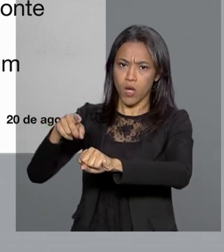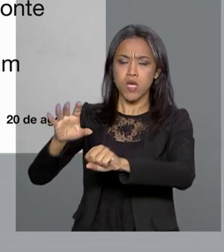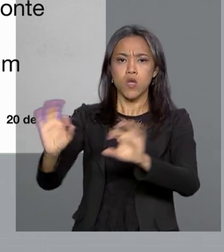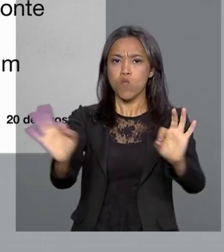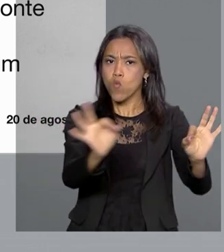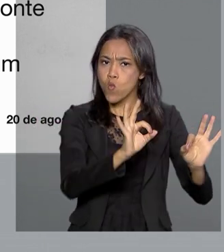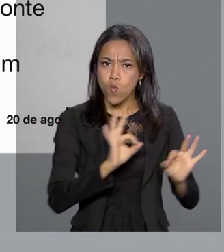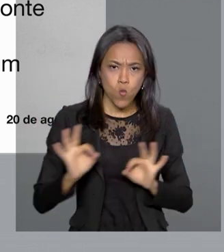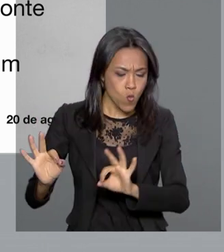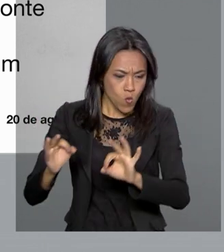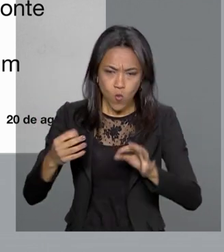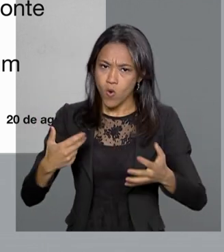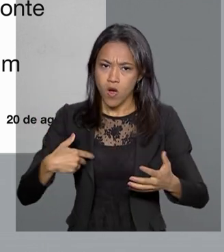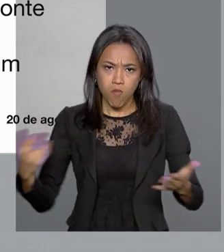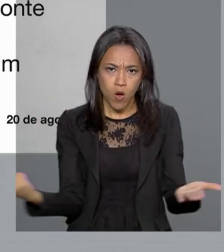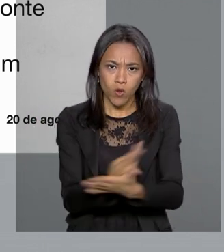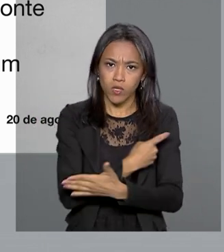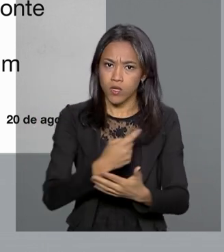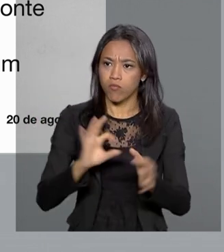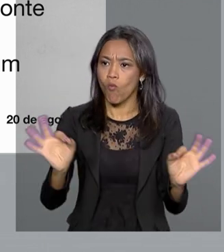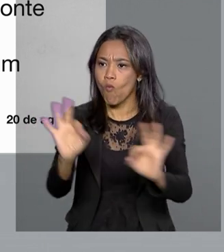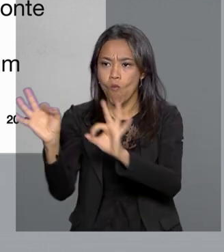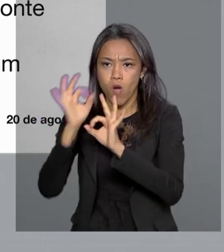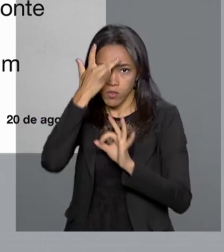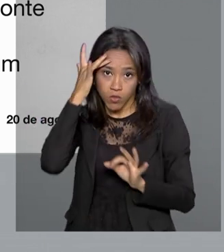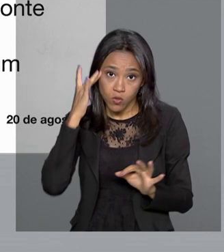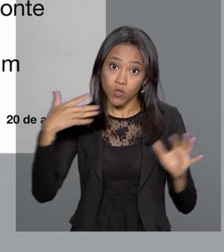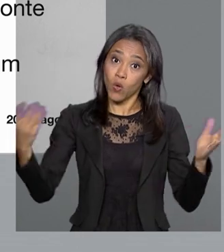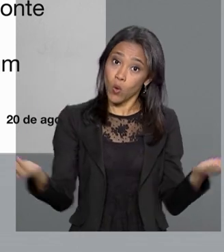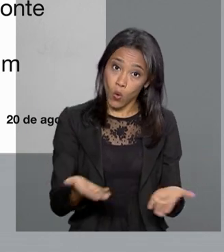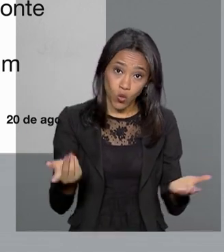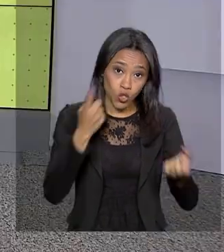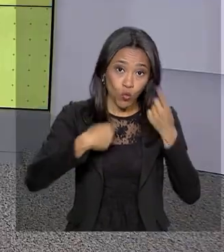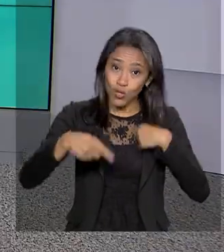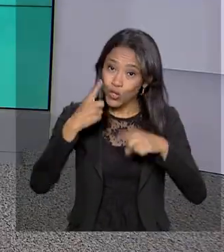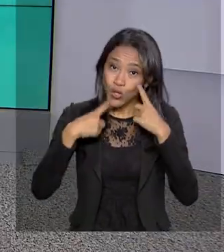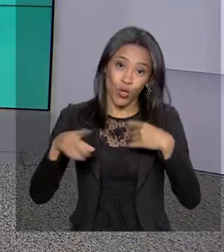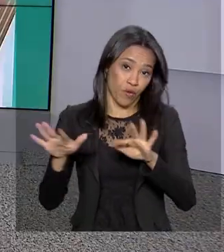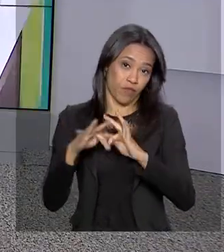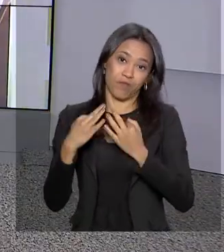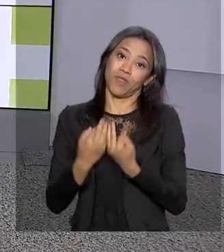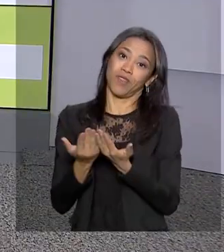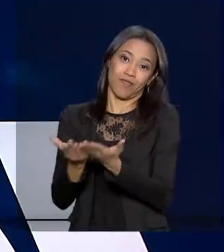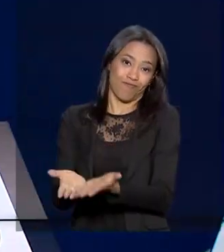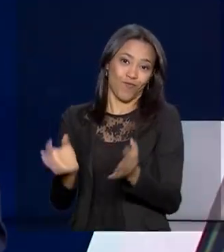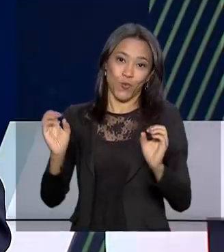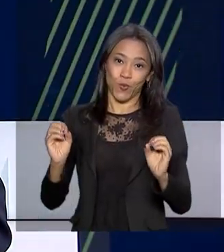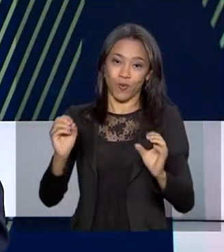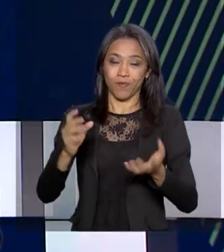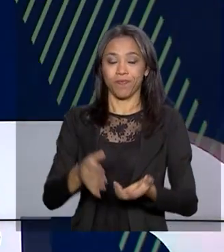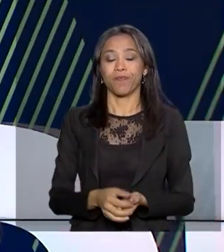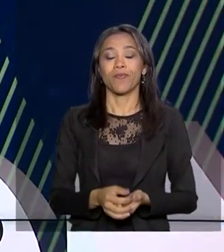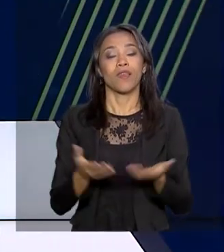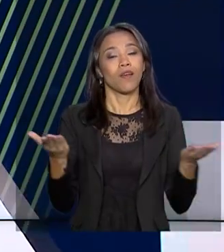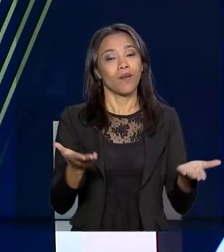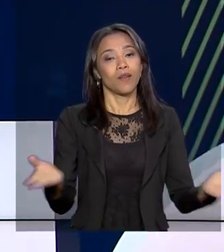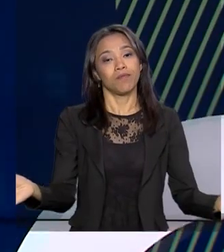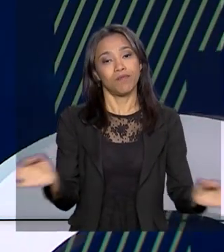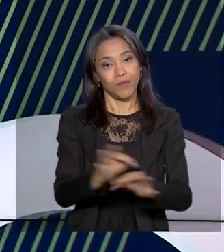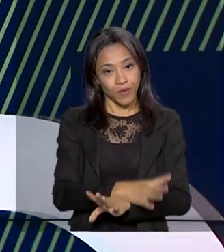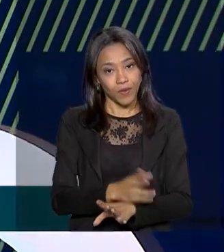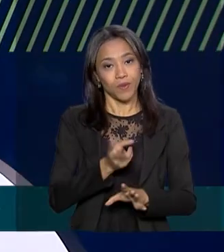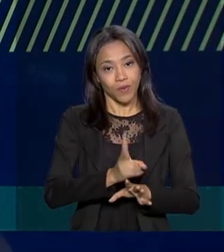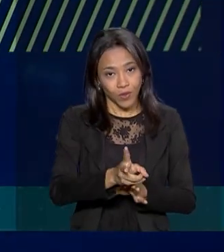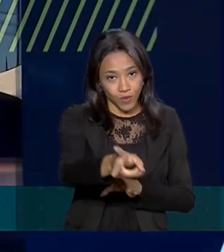foi ferido. E concluiu dizendo que, hoje, não chora a família de um inocente. O governo agora fica por aqui.